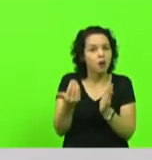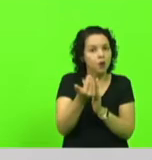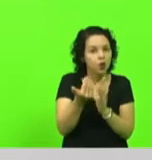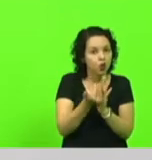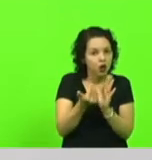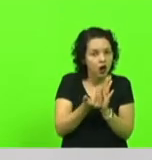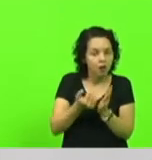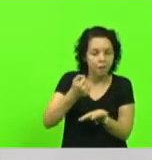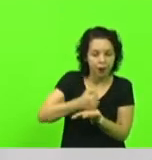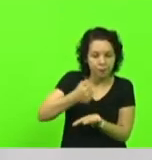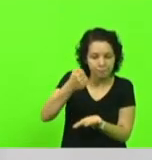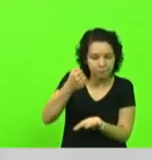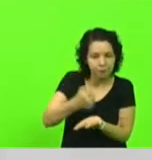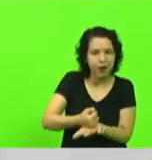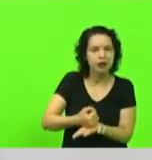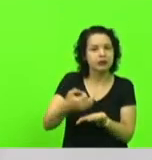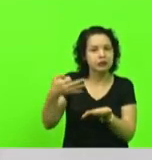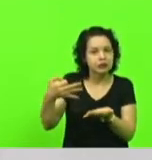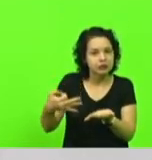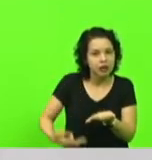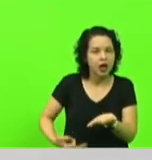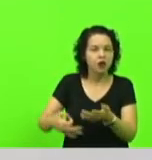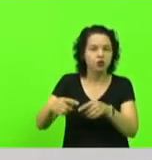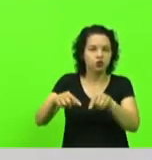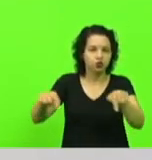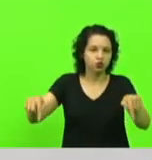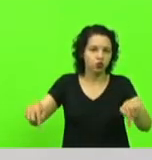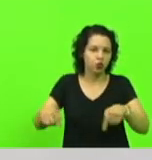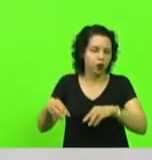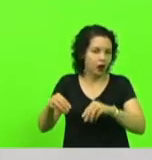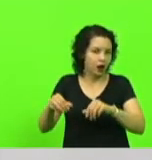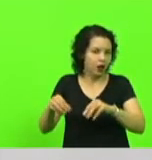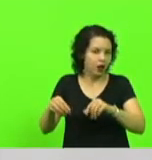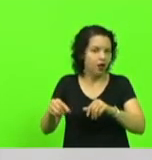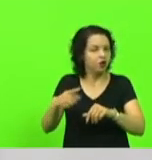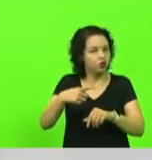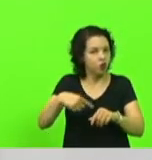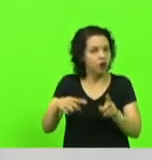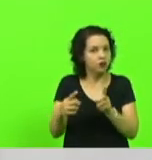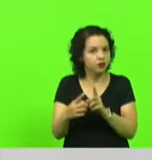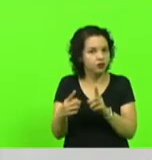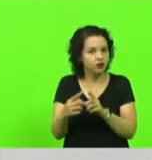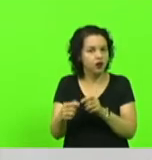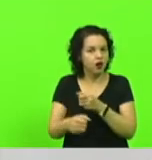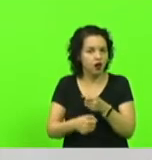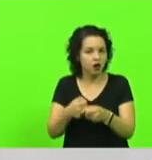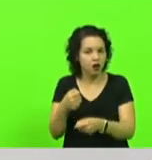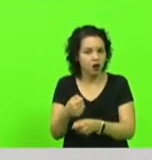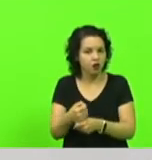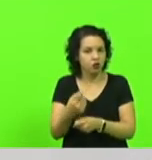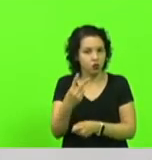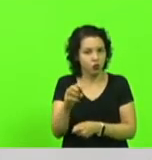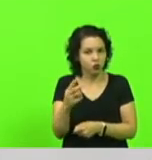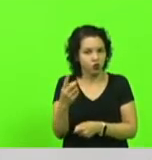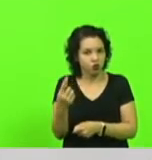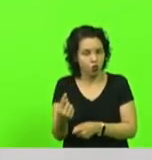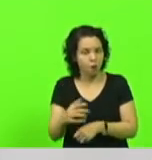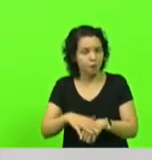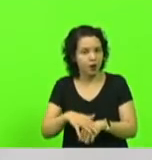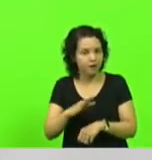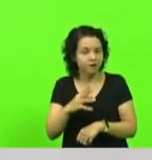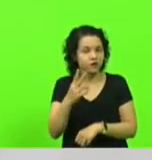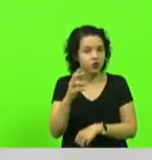propriedade rural, nós estamos atendendo só no ano de 2021 mais de 20 mil